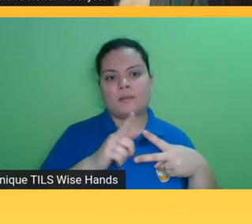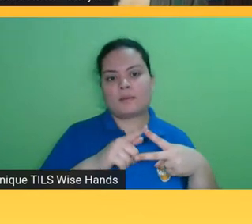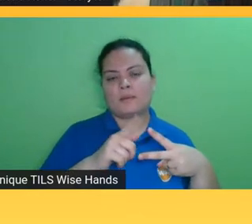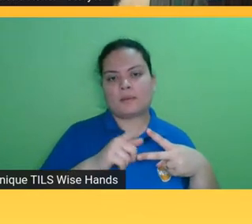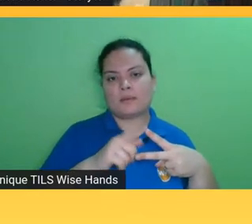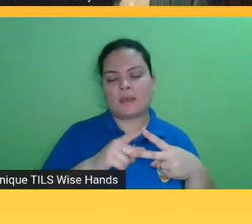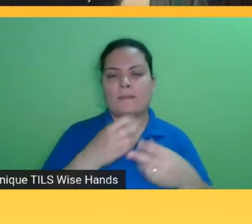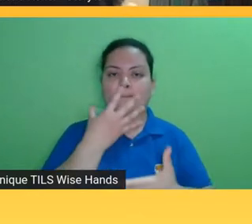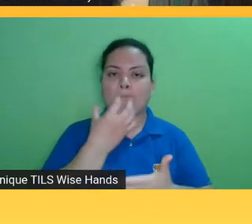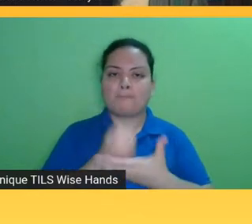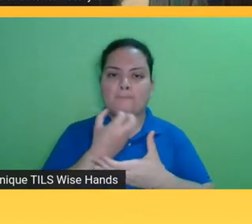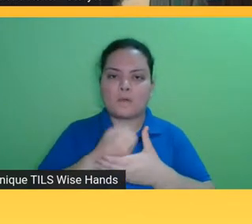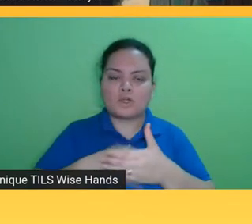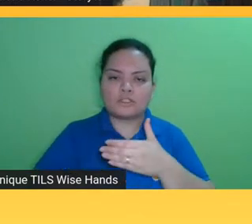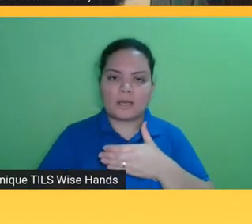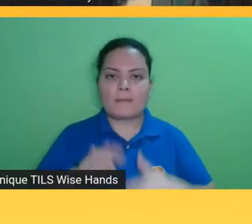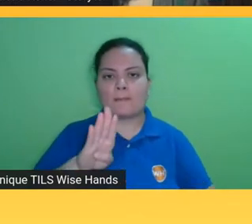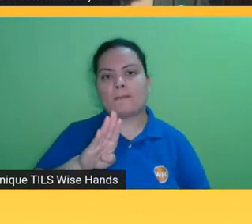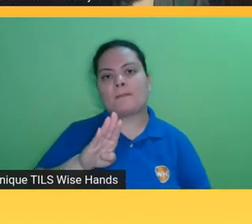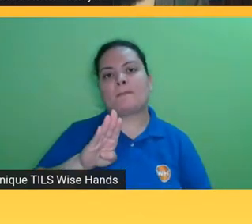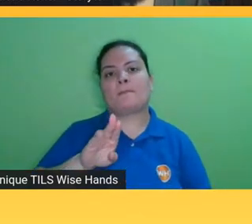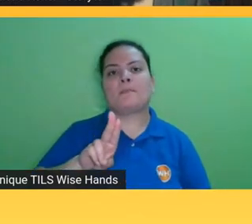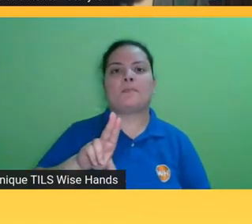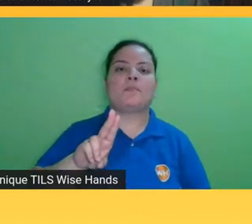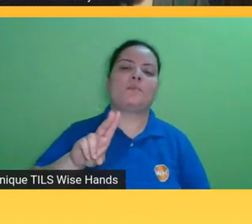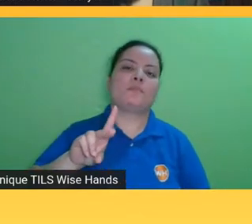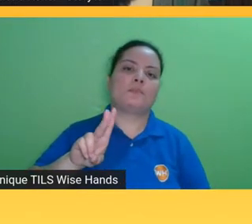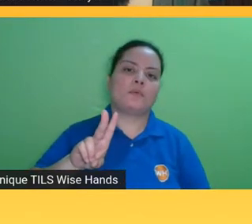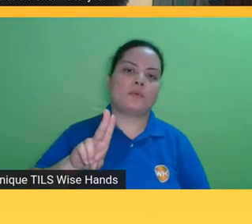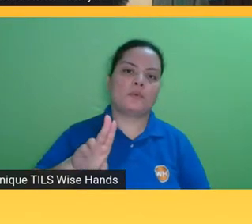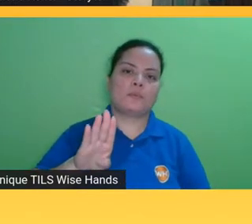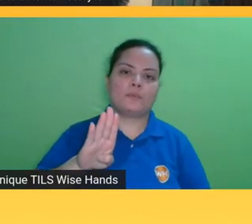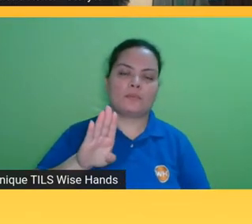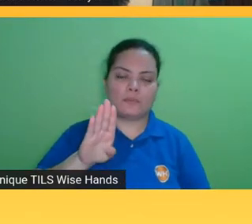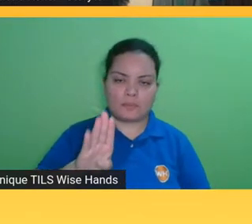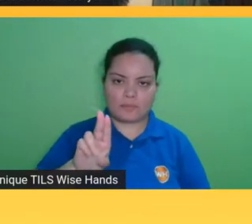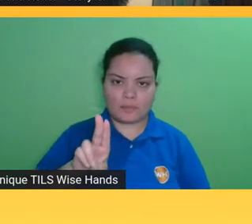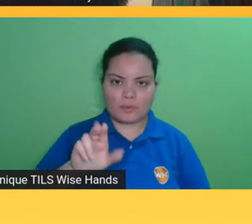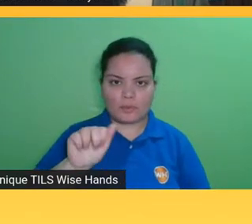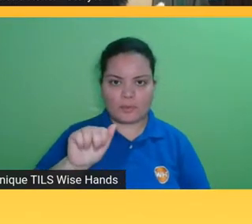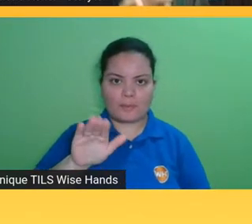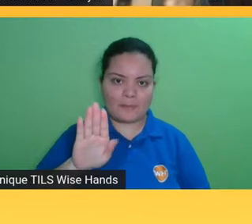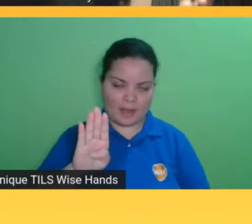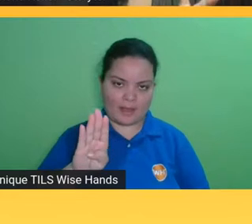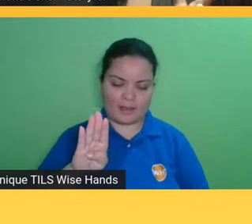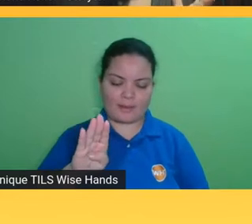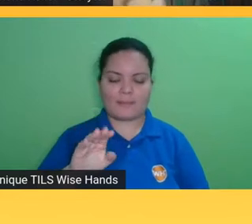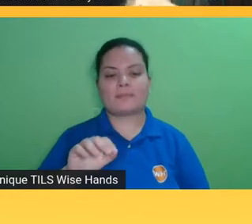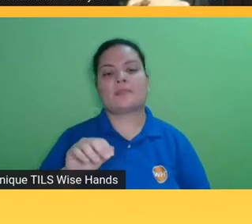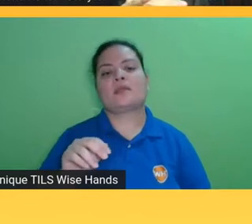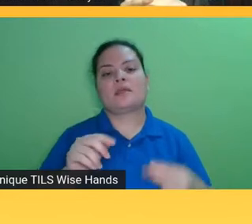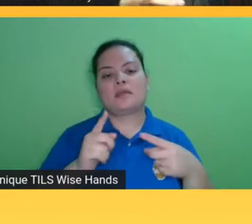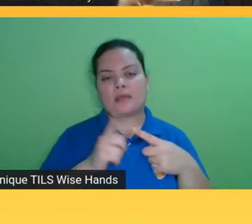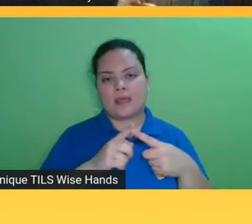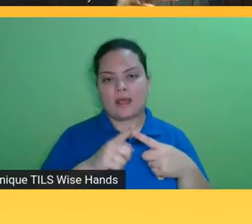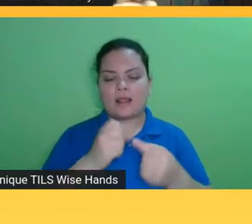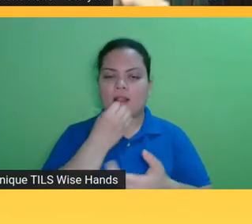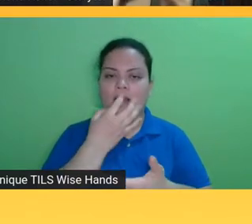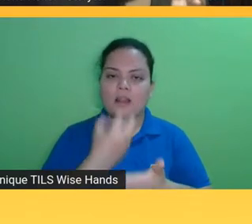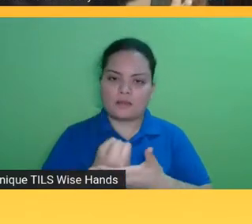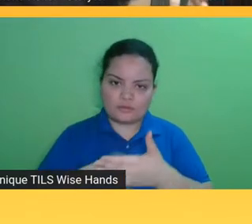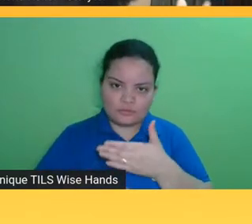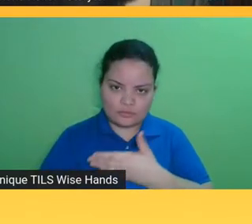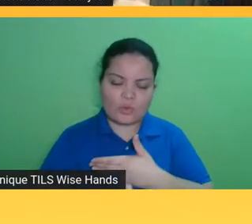podcaster e ele escreveu um livro que a gente lançou primeiro em áudio e foi o nosso